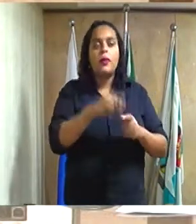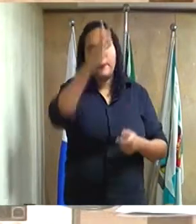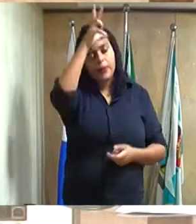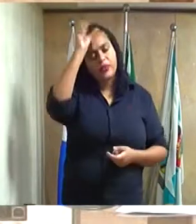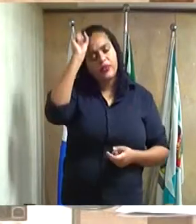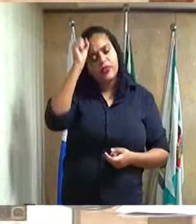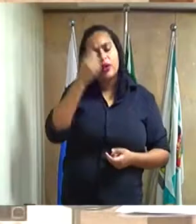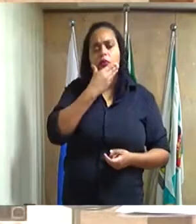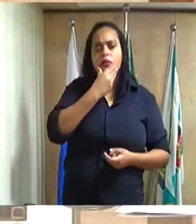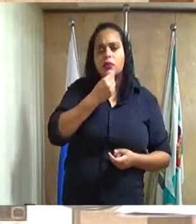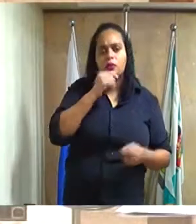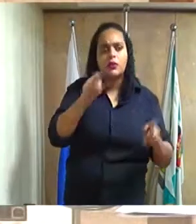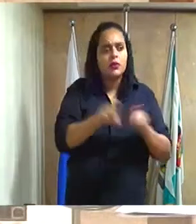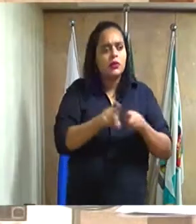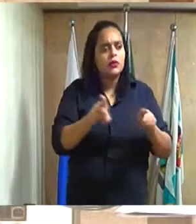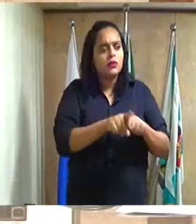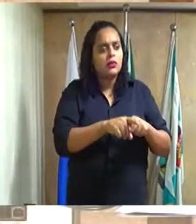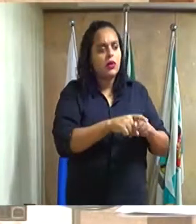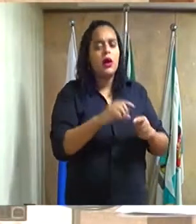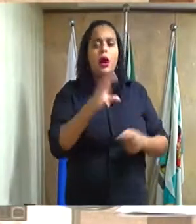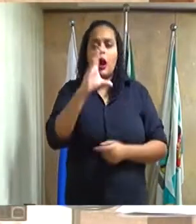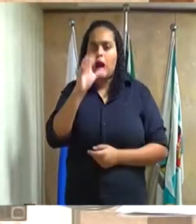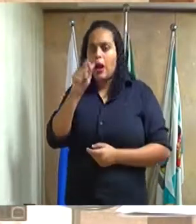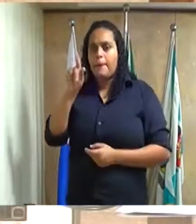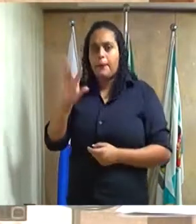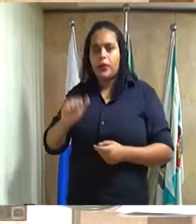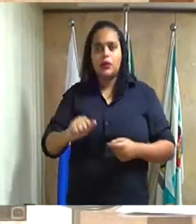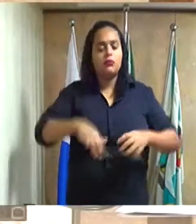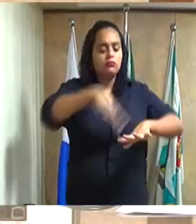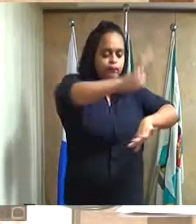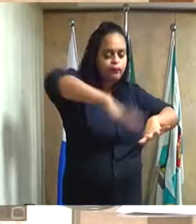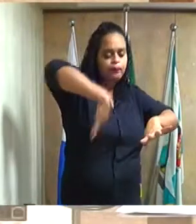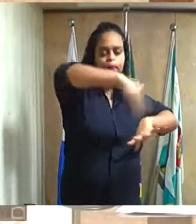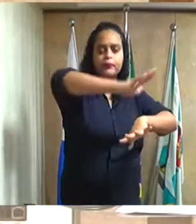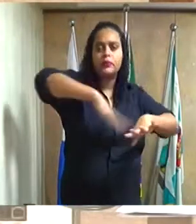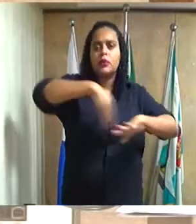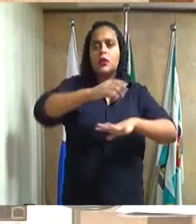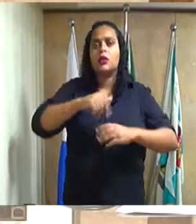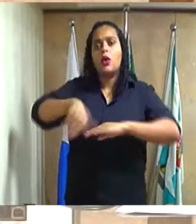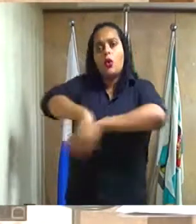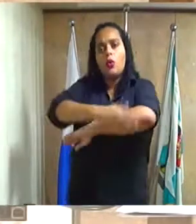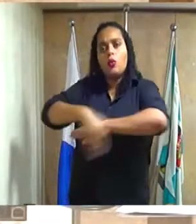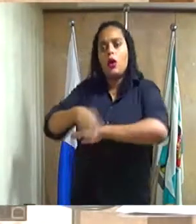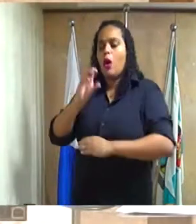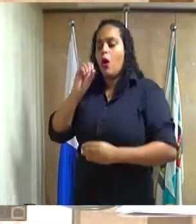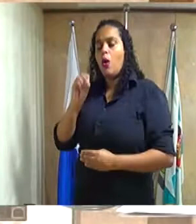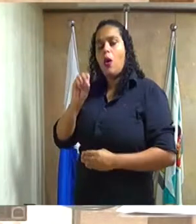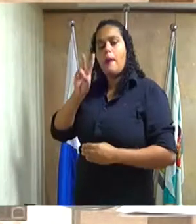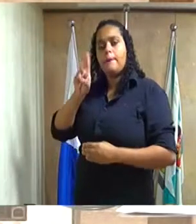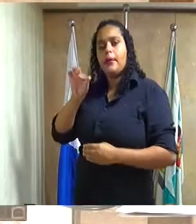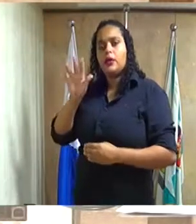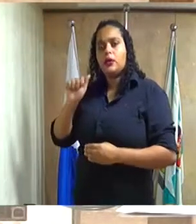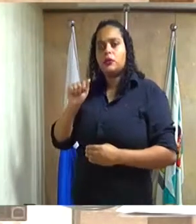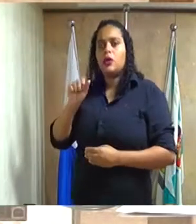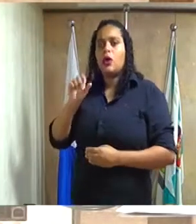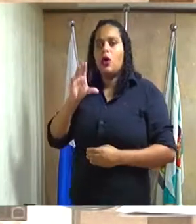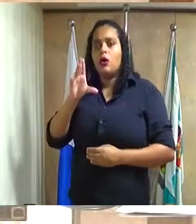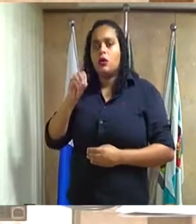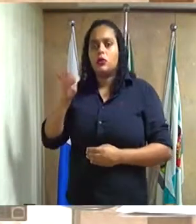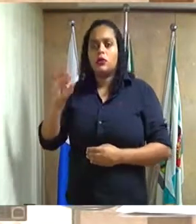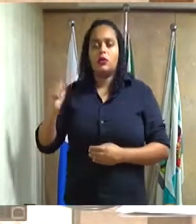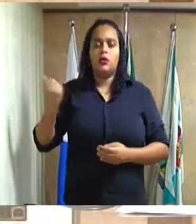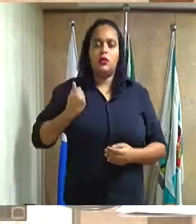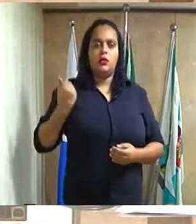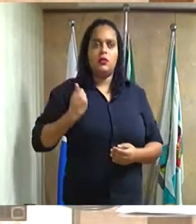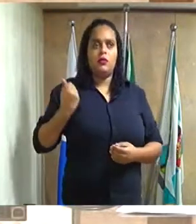serviço de capina, varrição e pintura do meio fio, ao longo da rua Almirante, Wanderkalk, loteamento